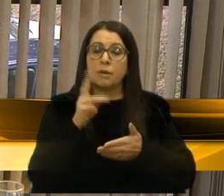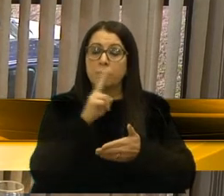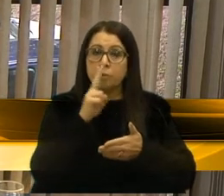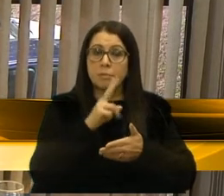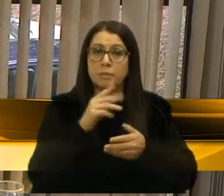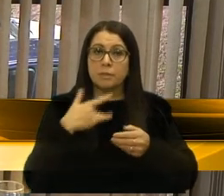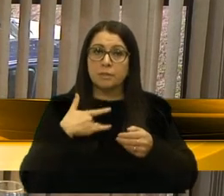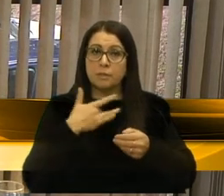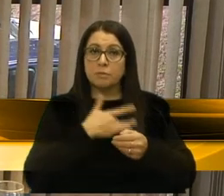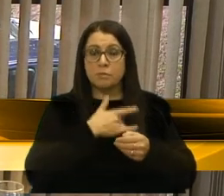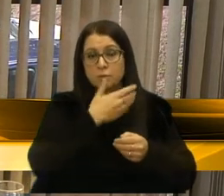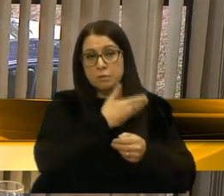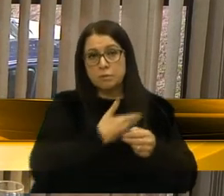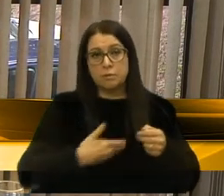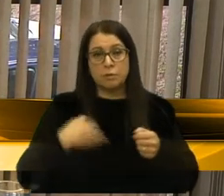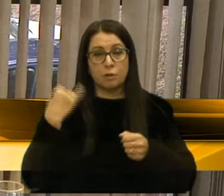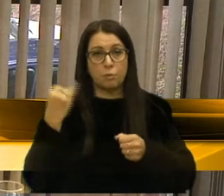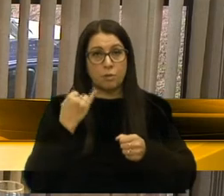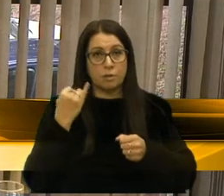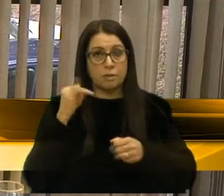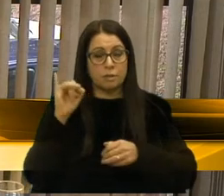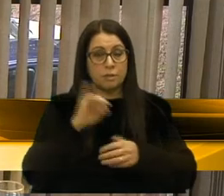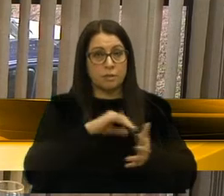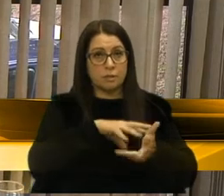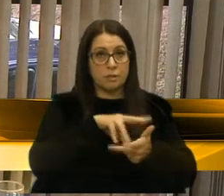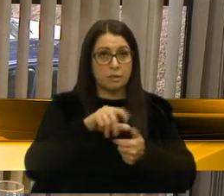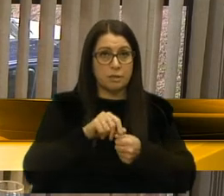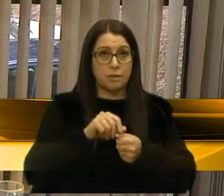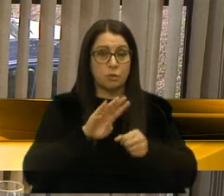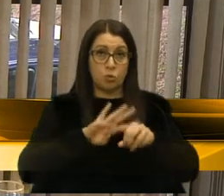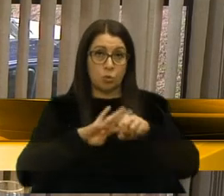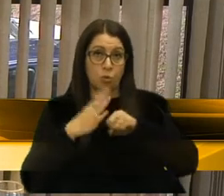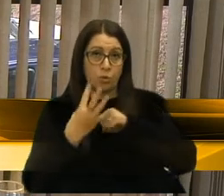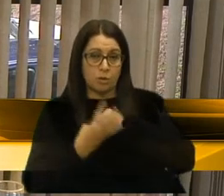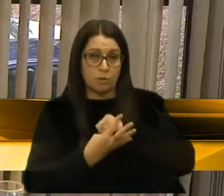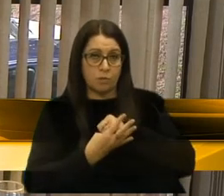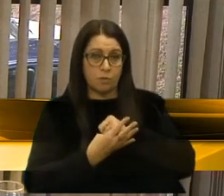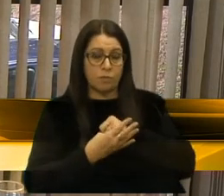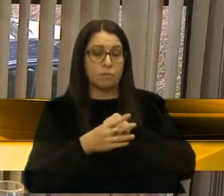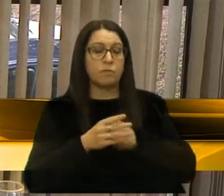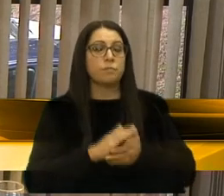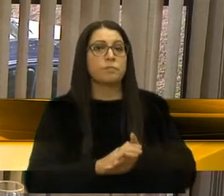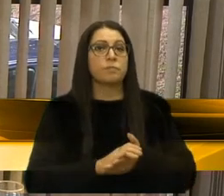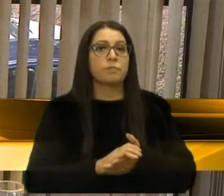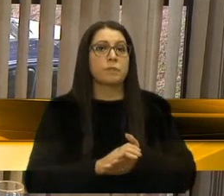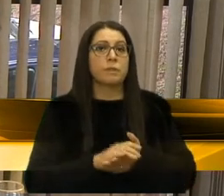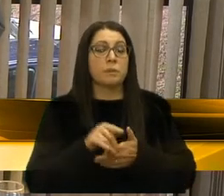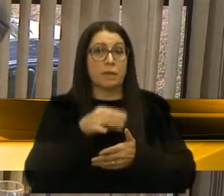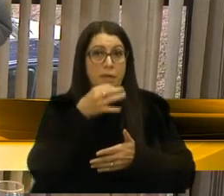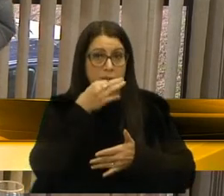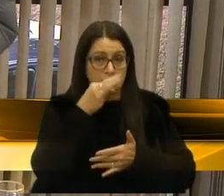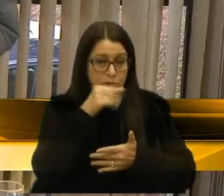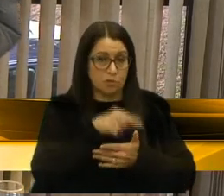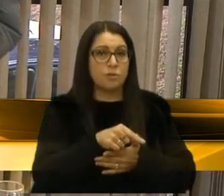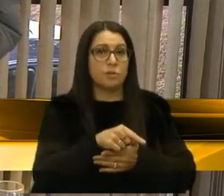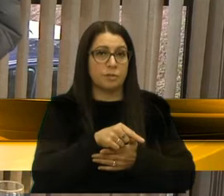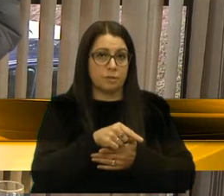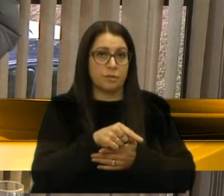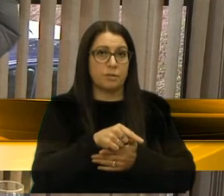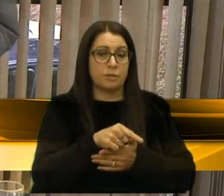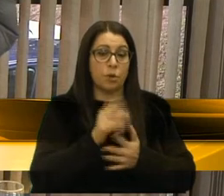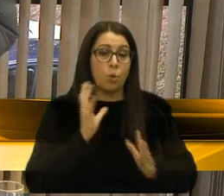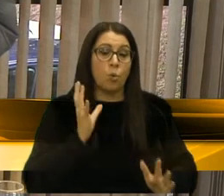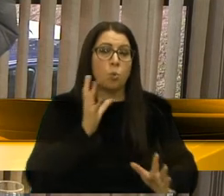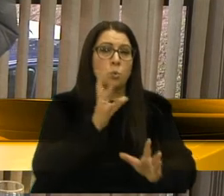saúde pública e a importância internacional decorrente do coronavírus, de covid-19. Para Caxias do Sul, do